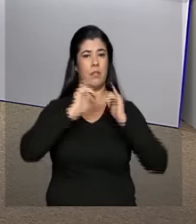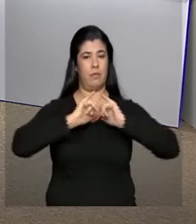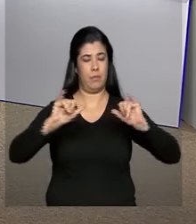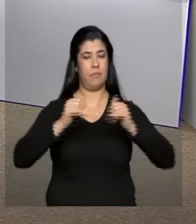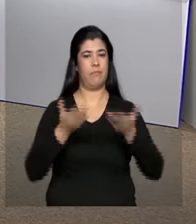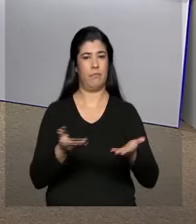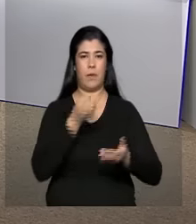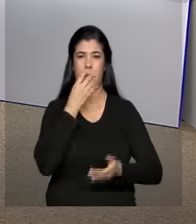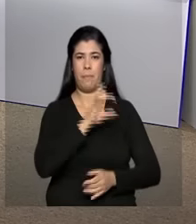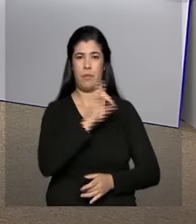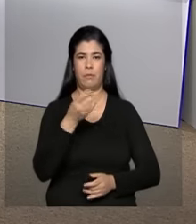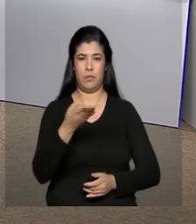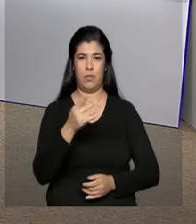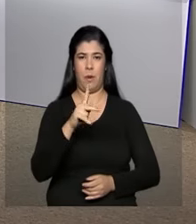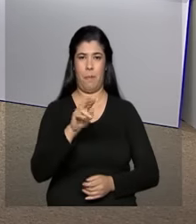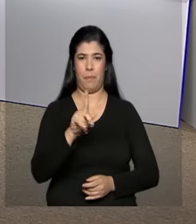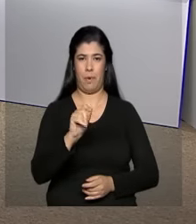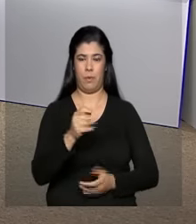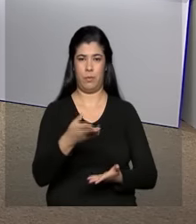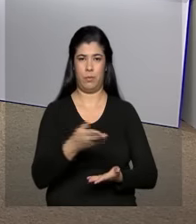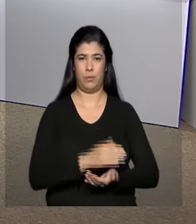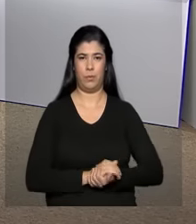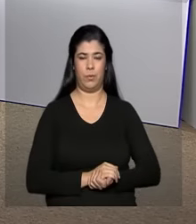informações. Bom dia, Paulo!